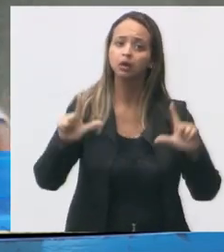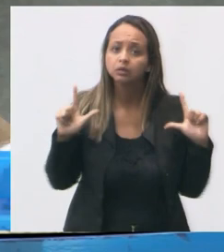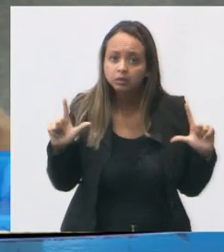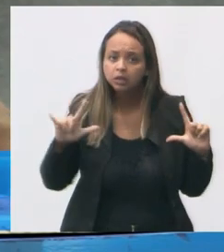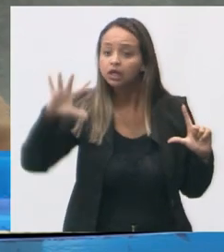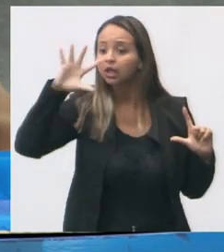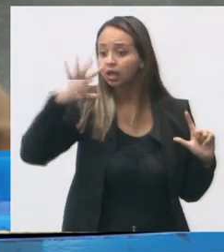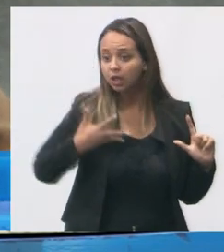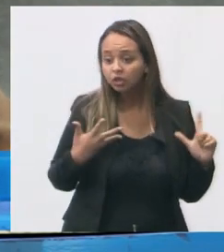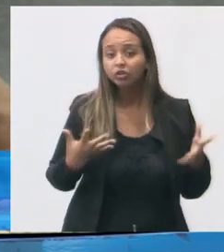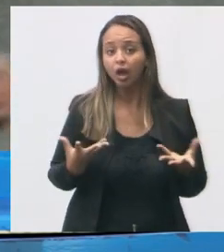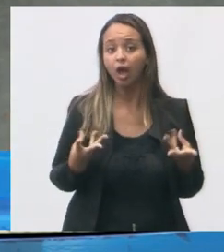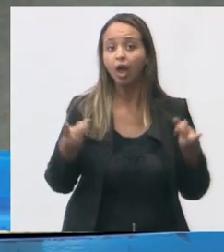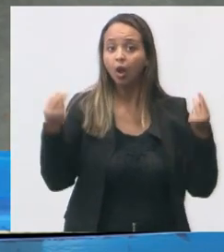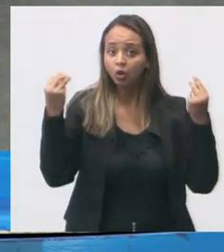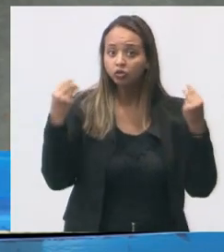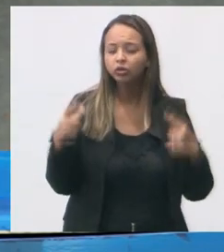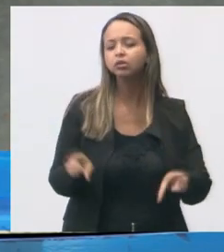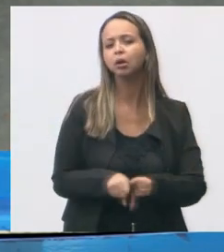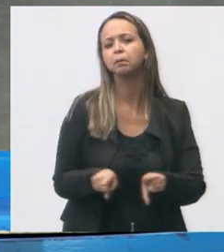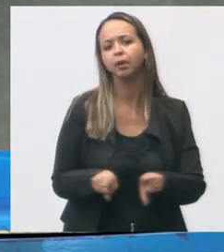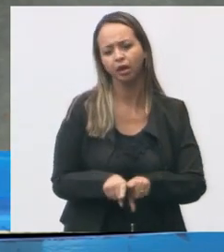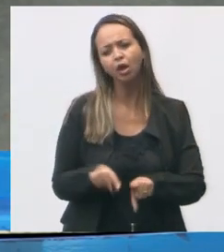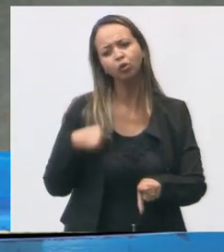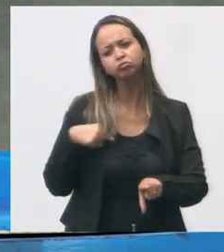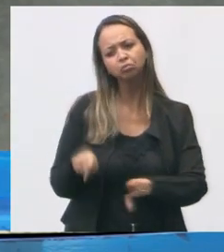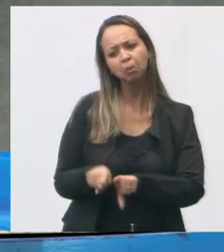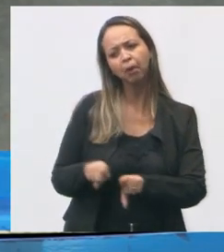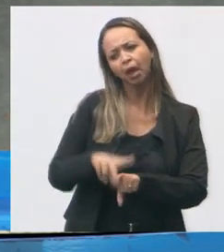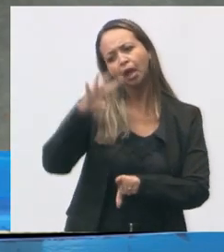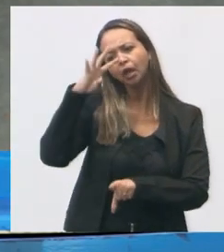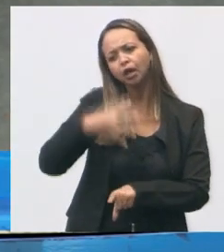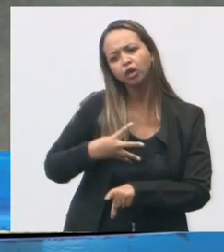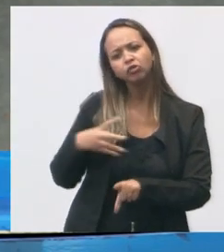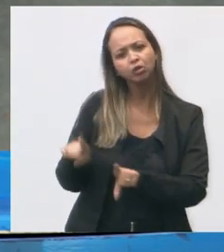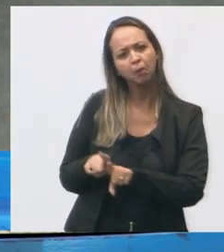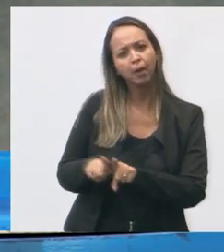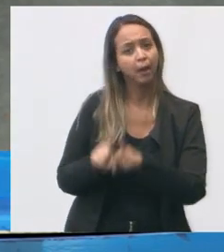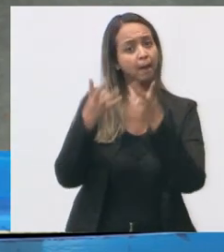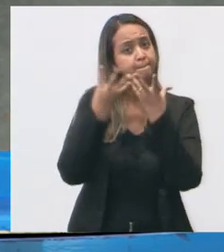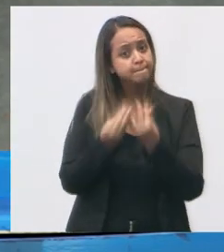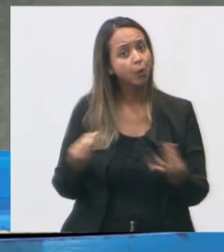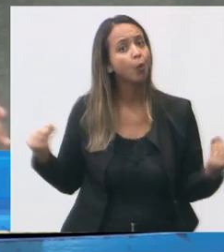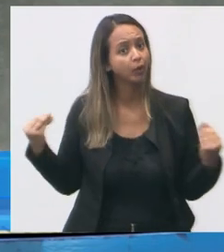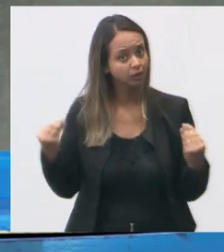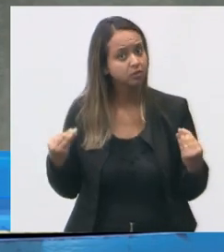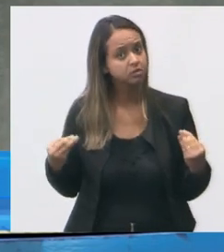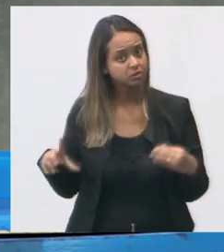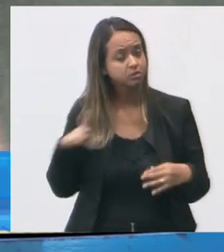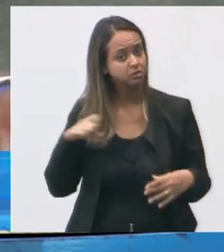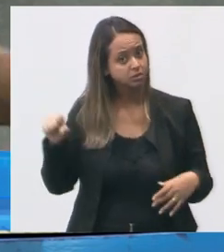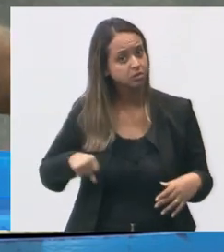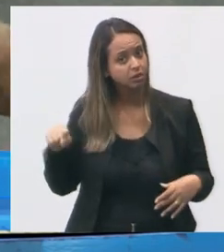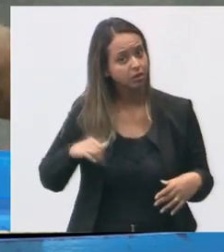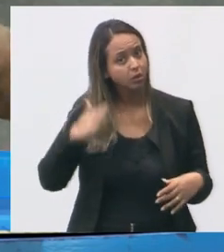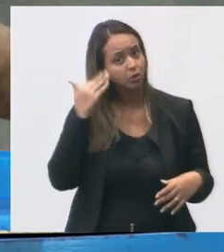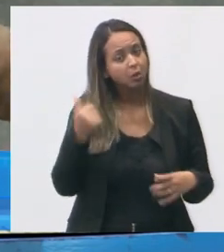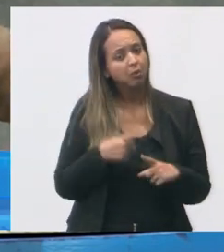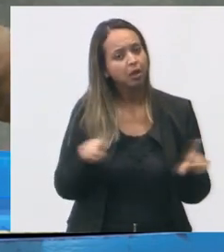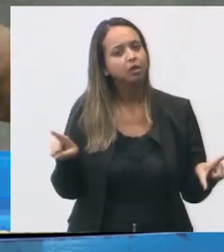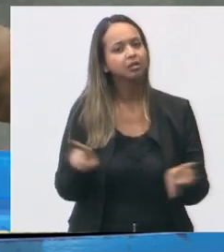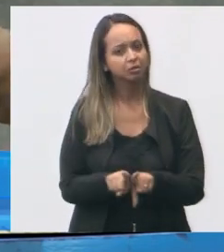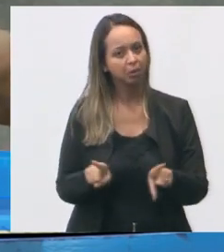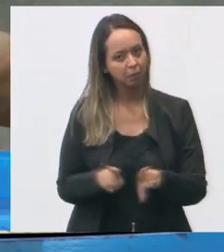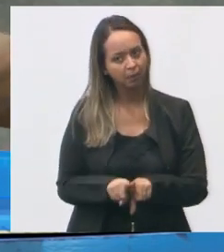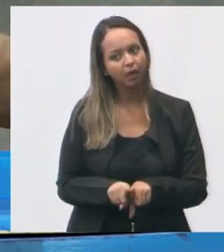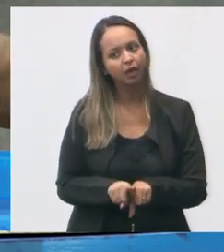receber críticas. Eu vou receber críticas também. Muitas, eu sei, eu vou receber, mas também vou receber